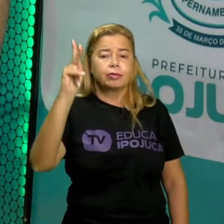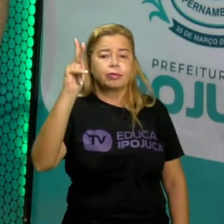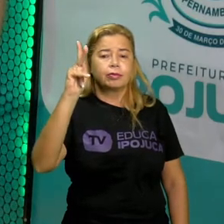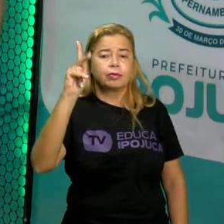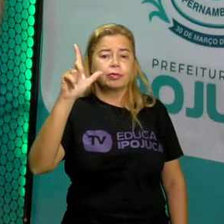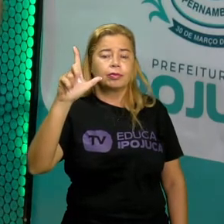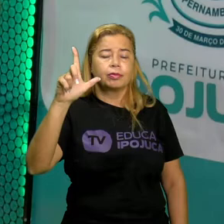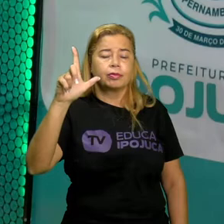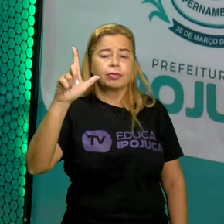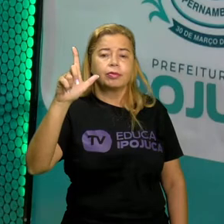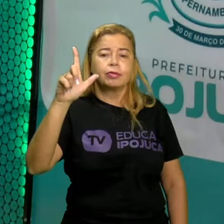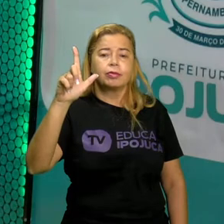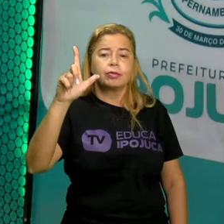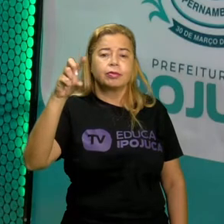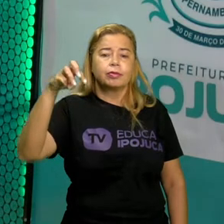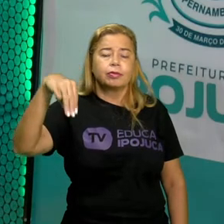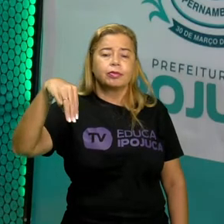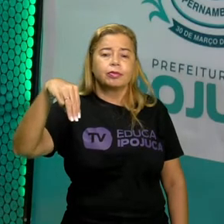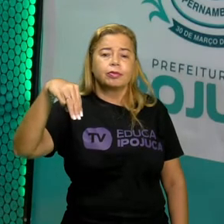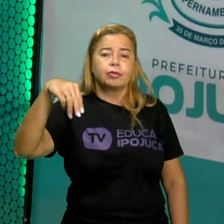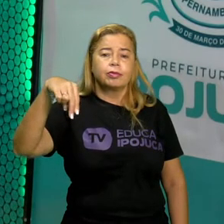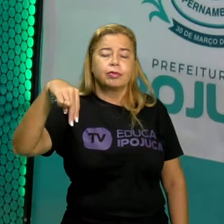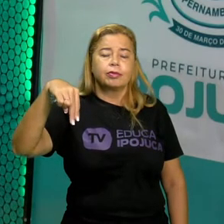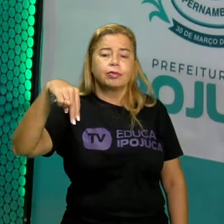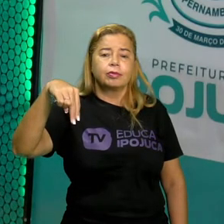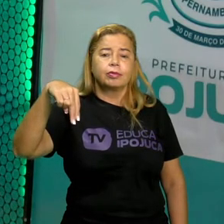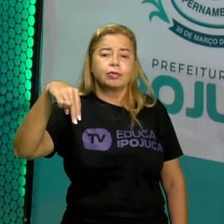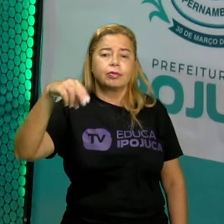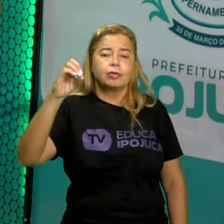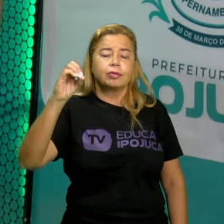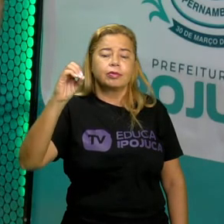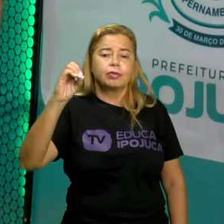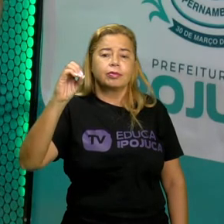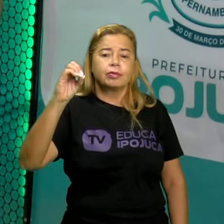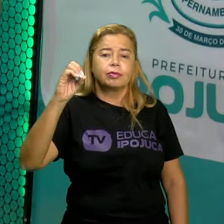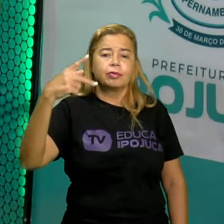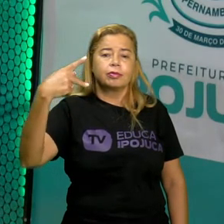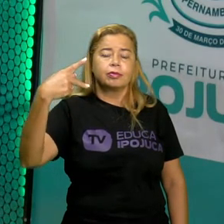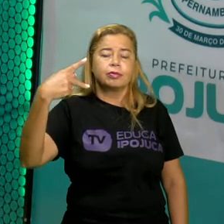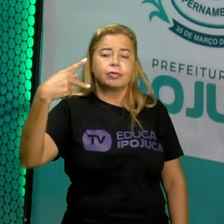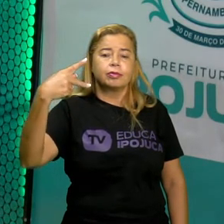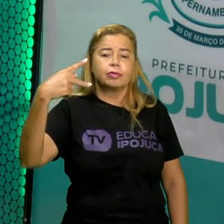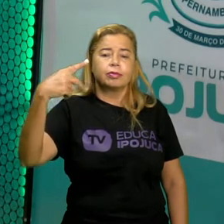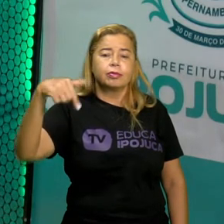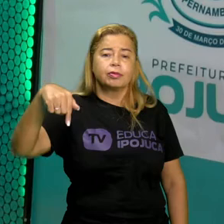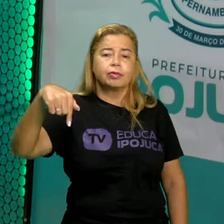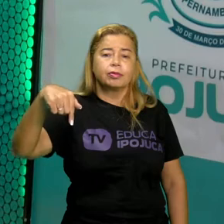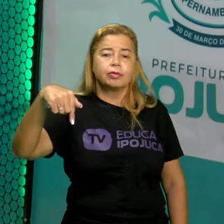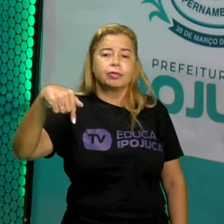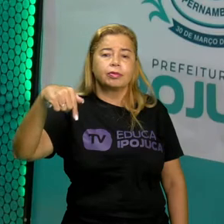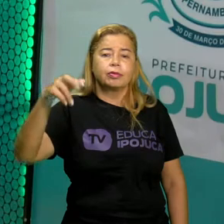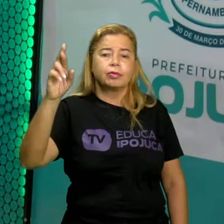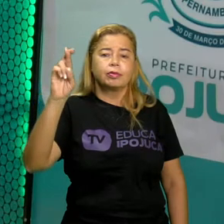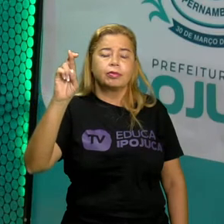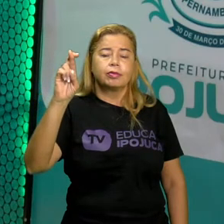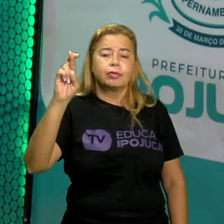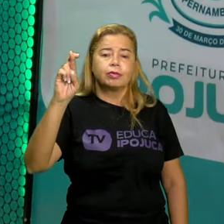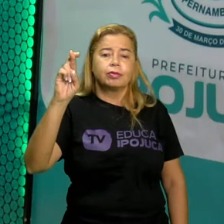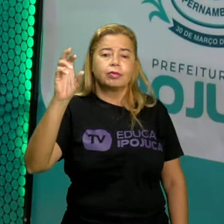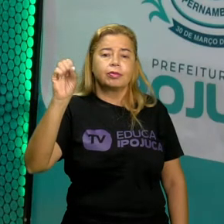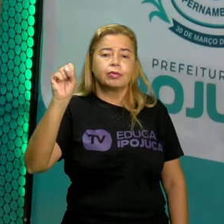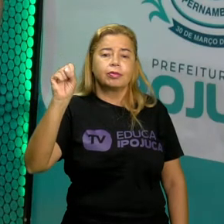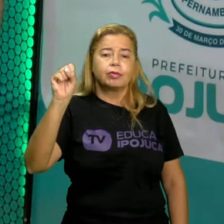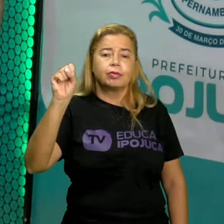L M N O P Q R